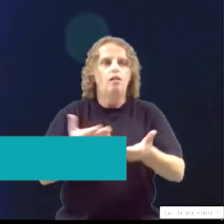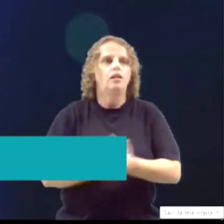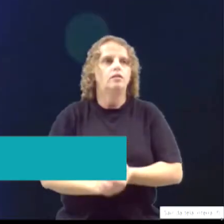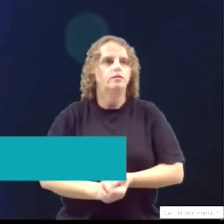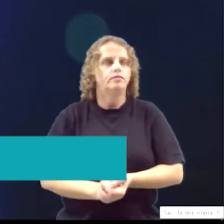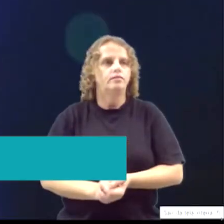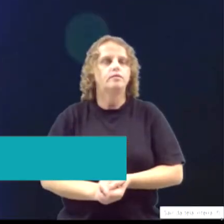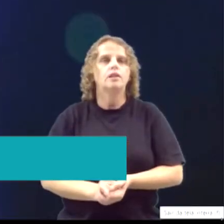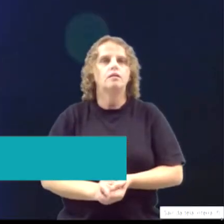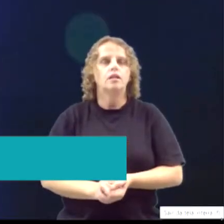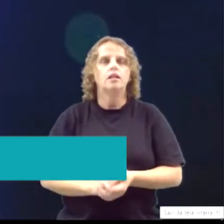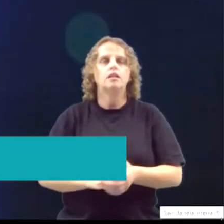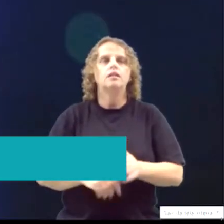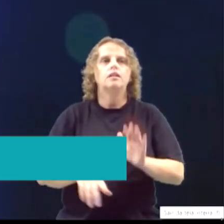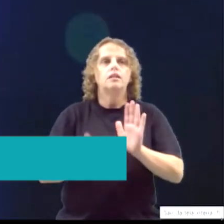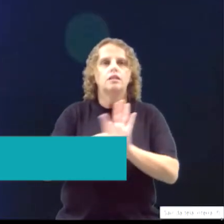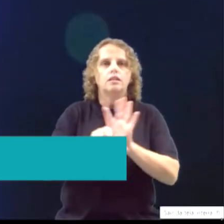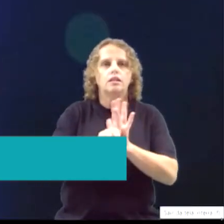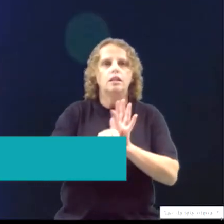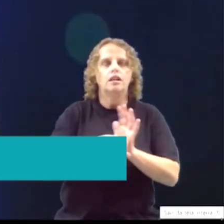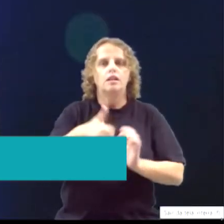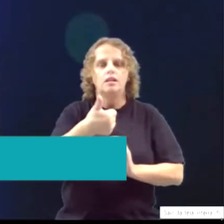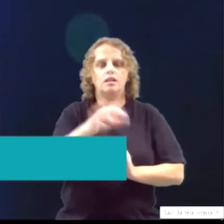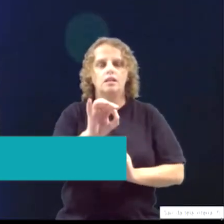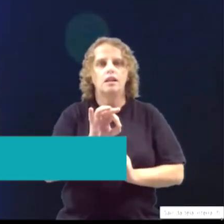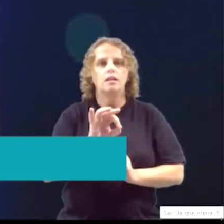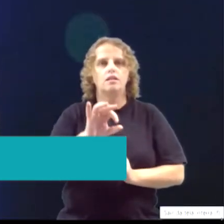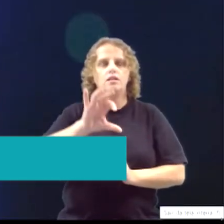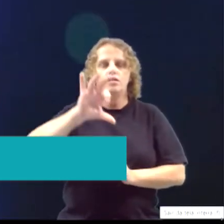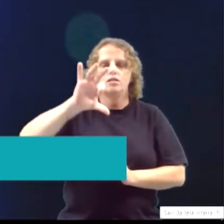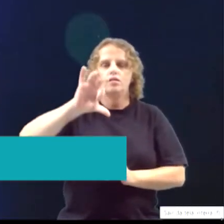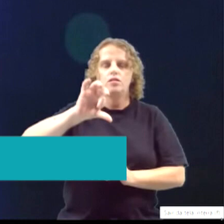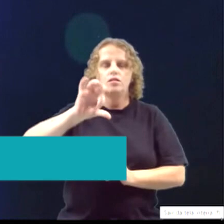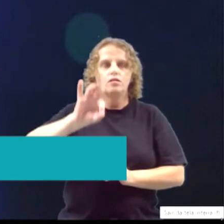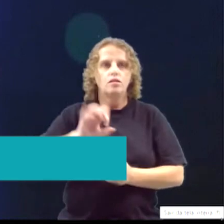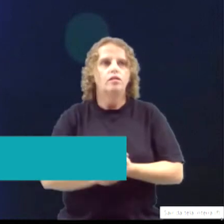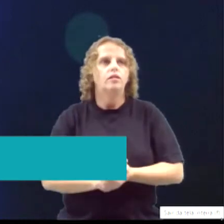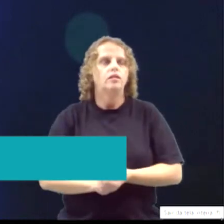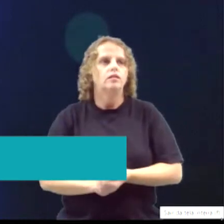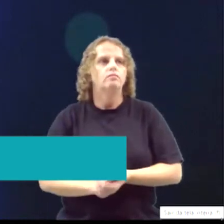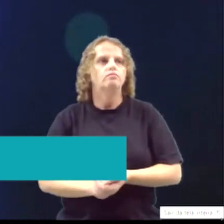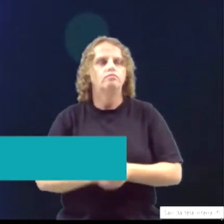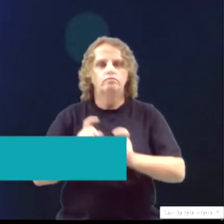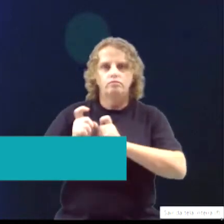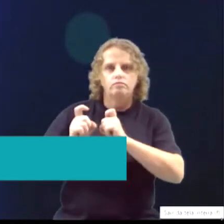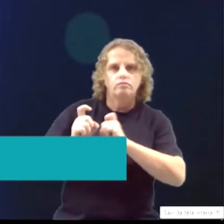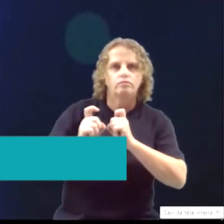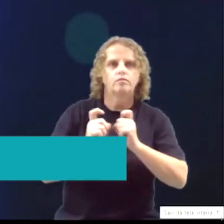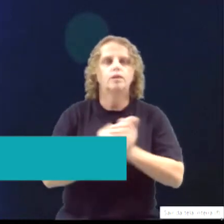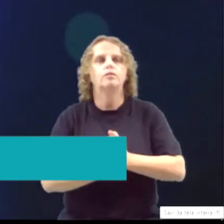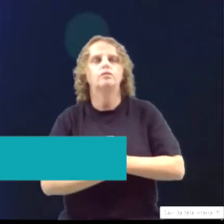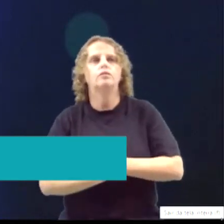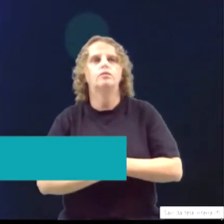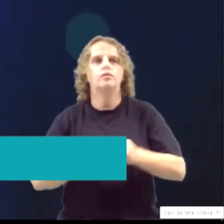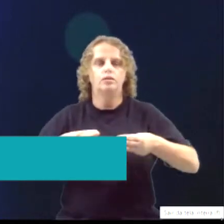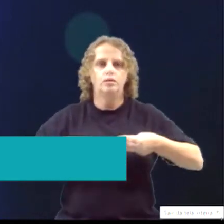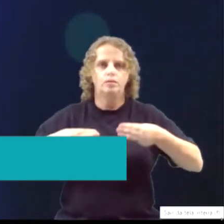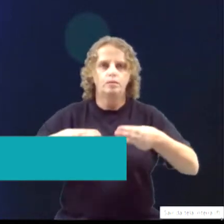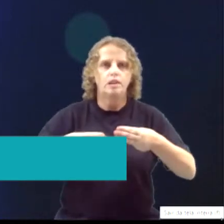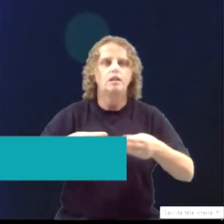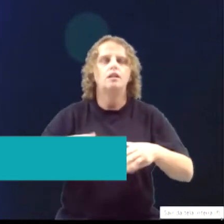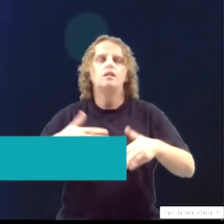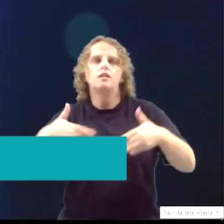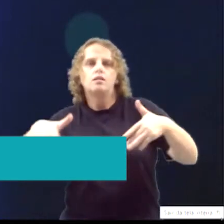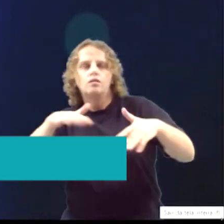Civil, a votação de propostas que ajustem débitos tributários, resolvam prejuízos fiscais e que corrijam o imposto de